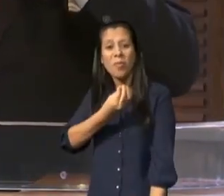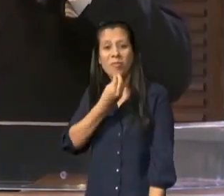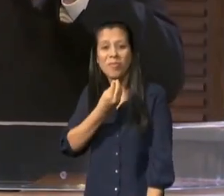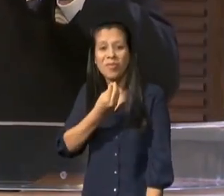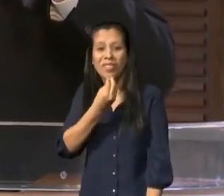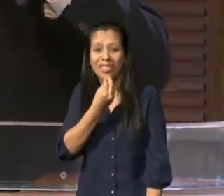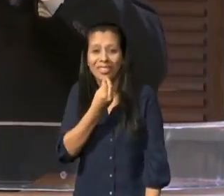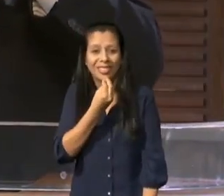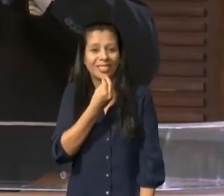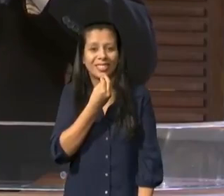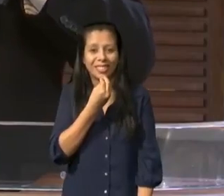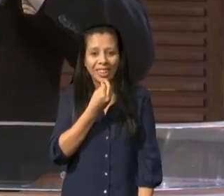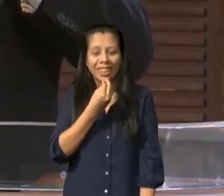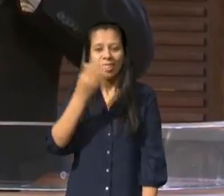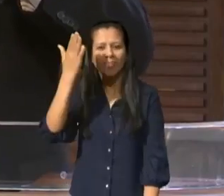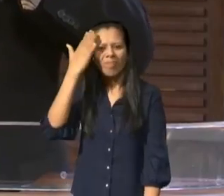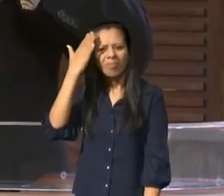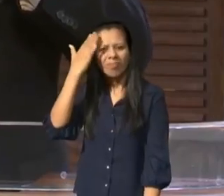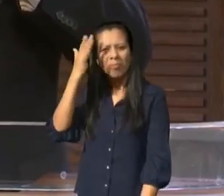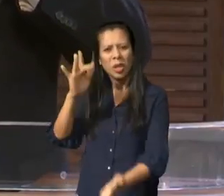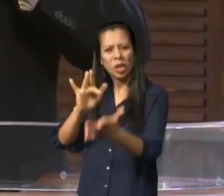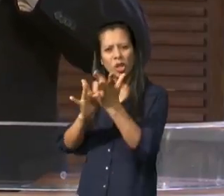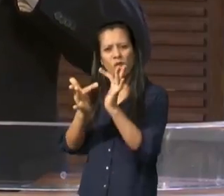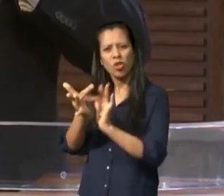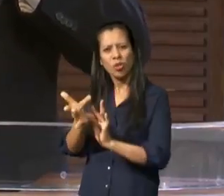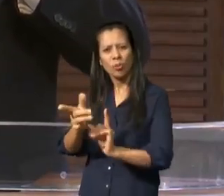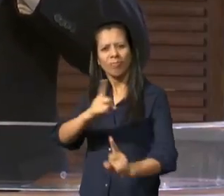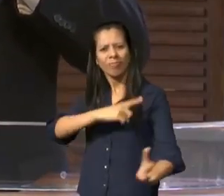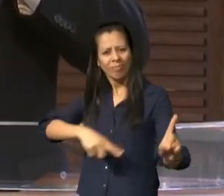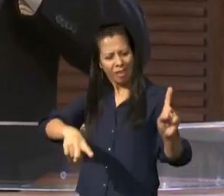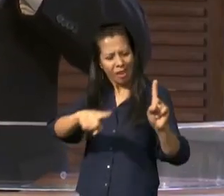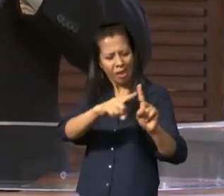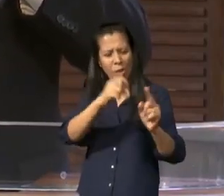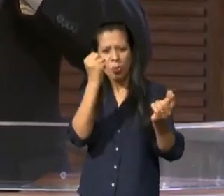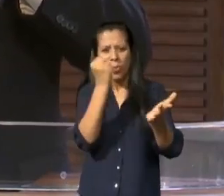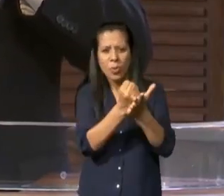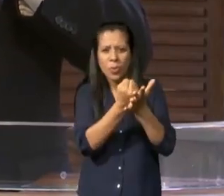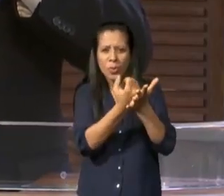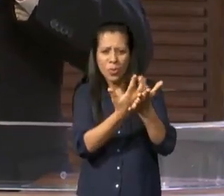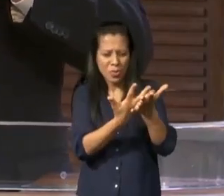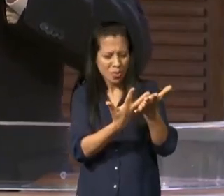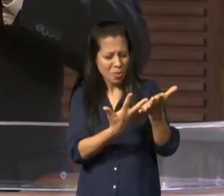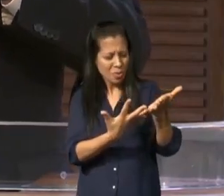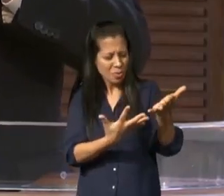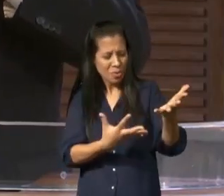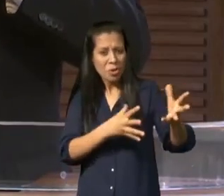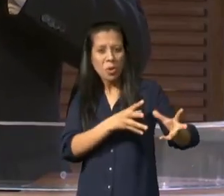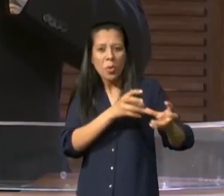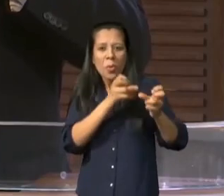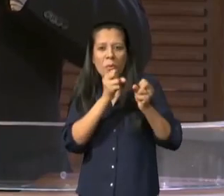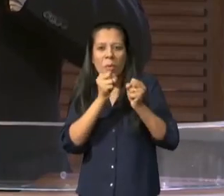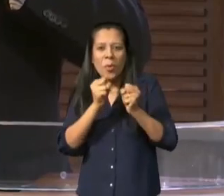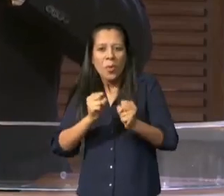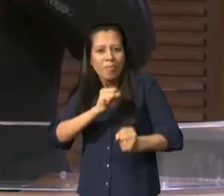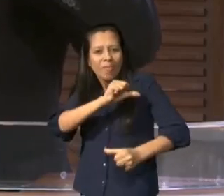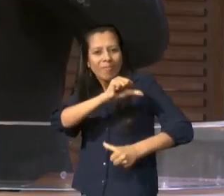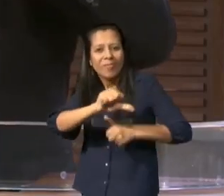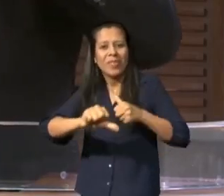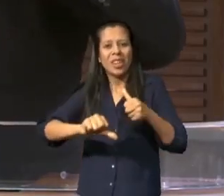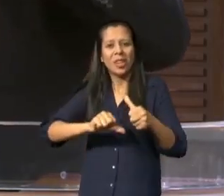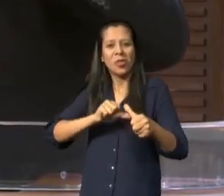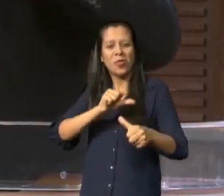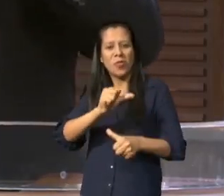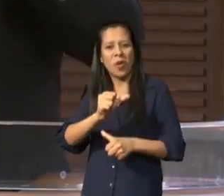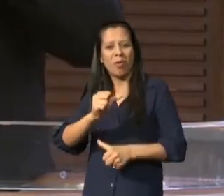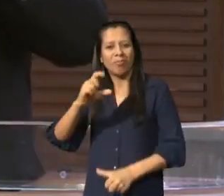de Cristo tem poder o sangue de Cristo tem poder para purificar a minha vida para perdoar os meus